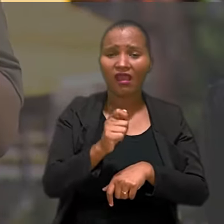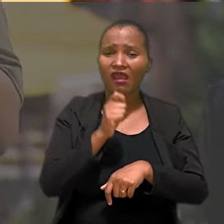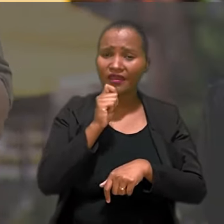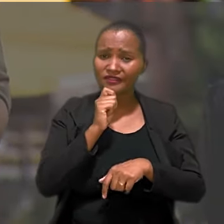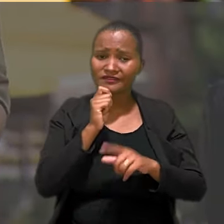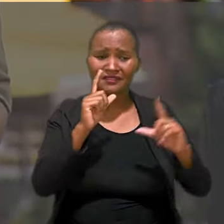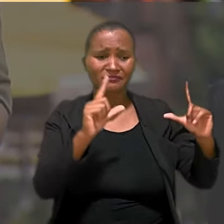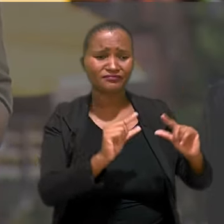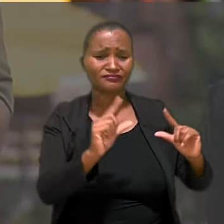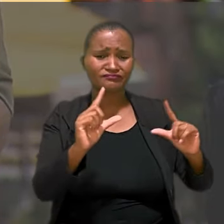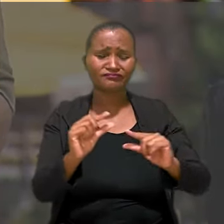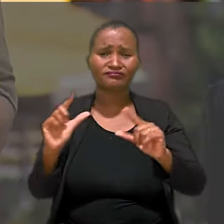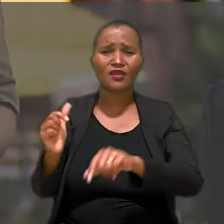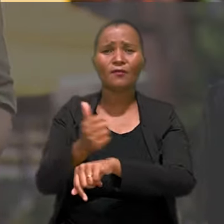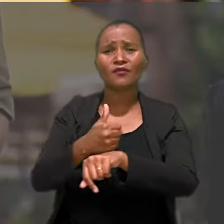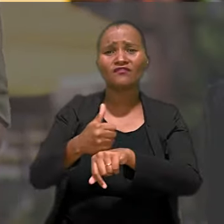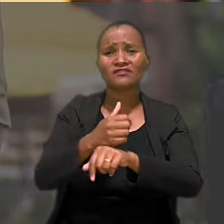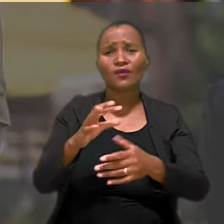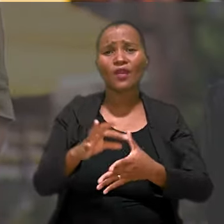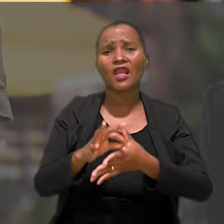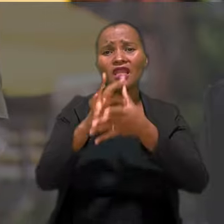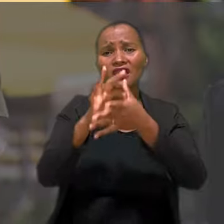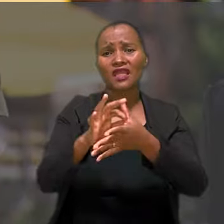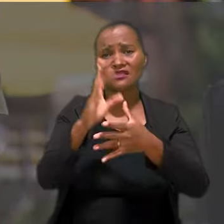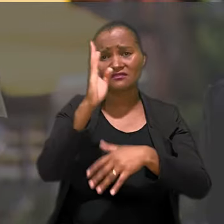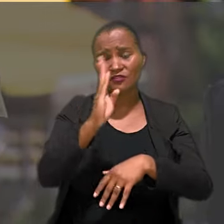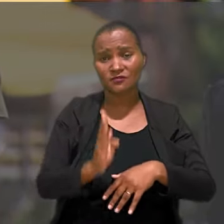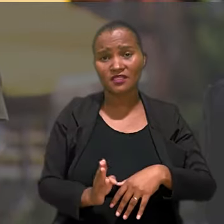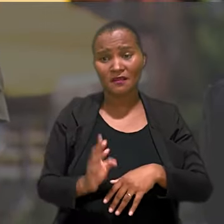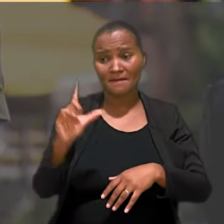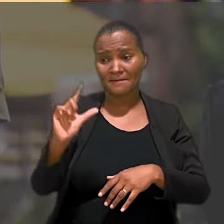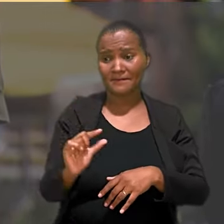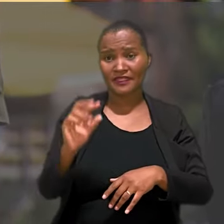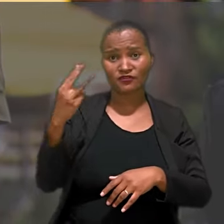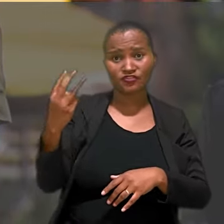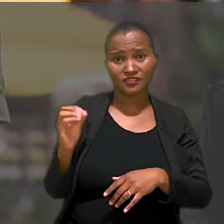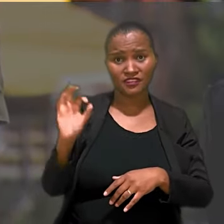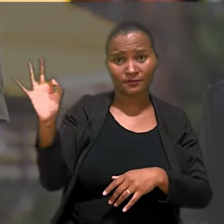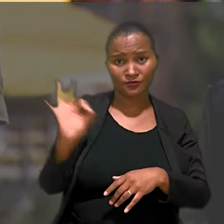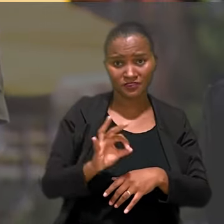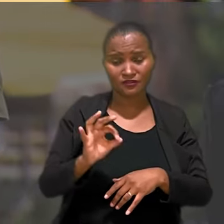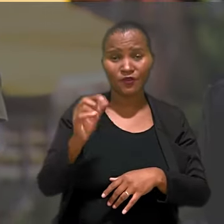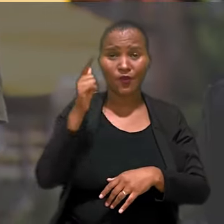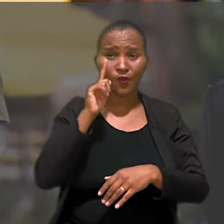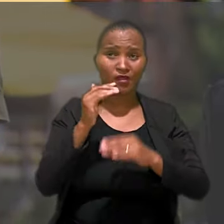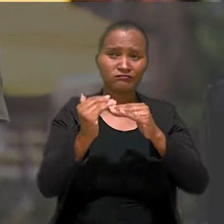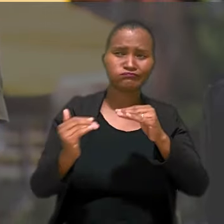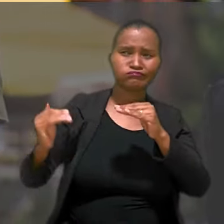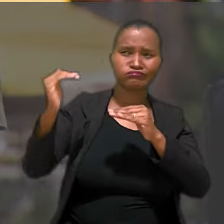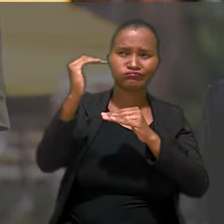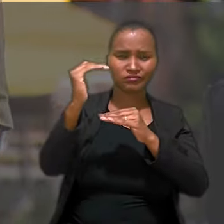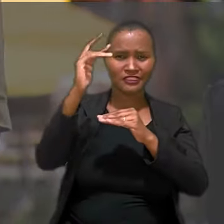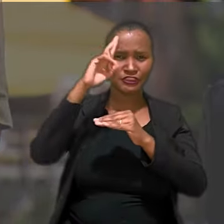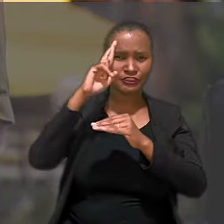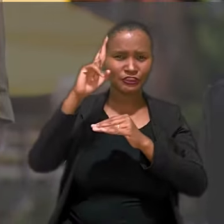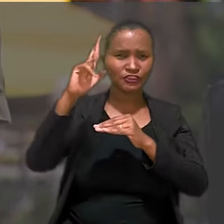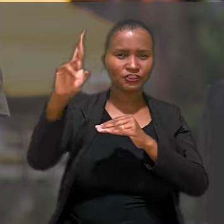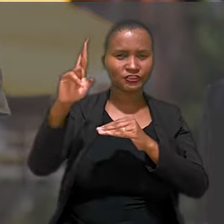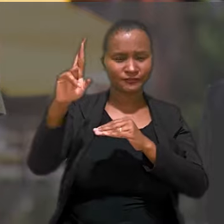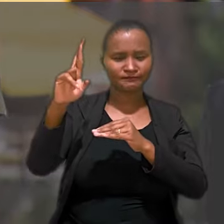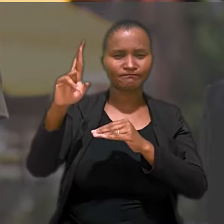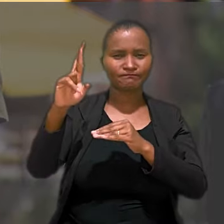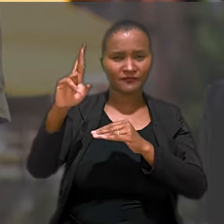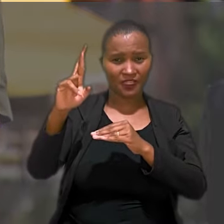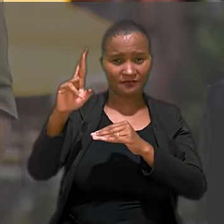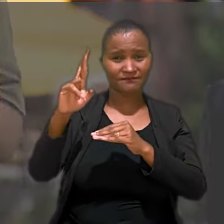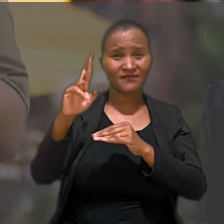são minoria em cargos de liderança no Brasil. Menos de 30% alcançam posições de diretoria ou